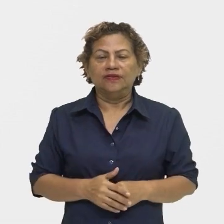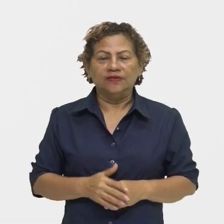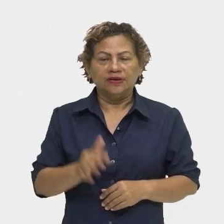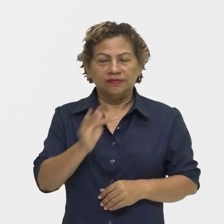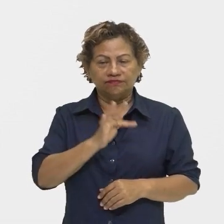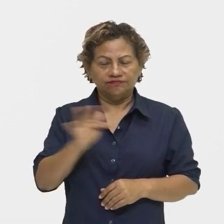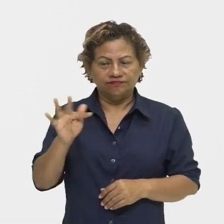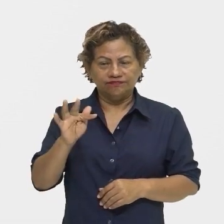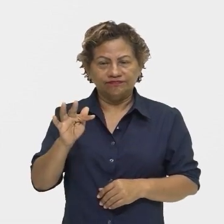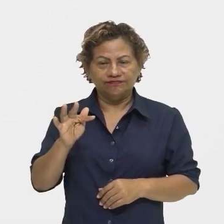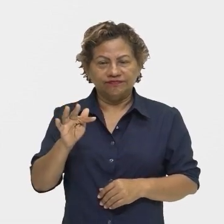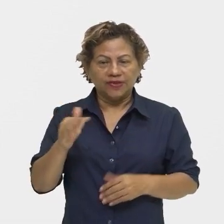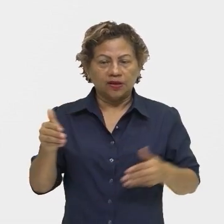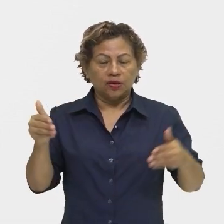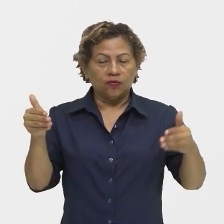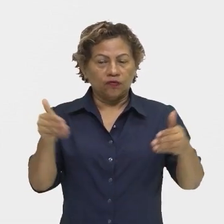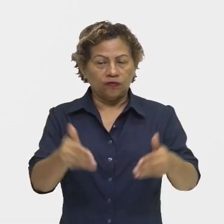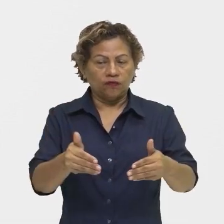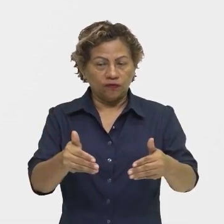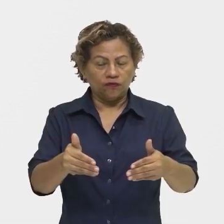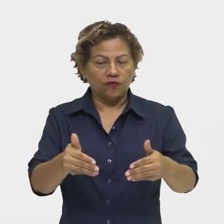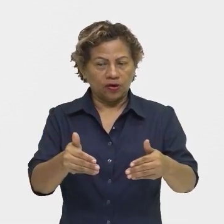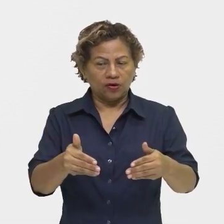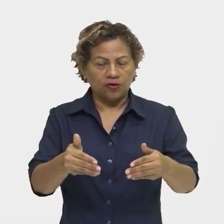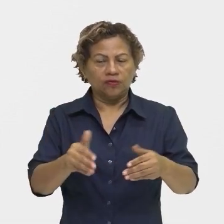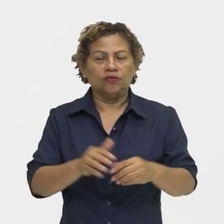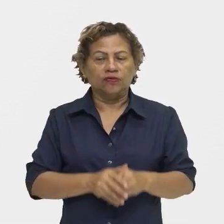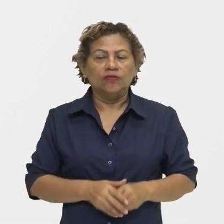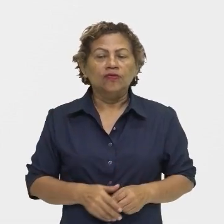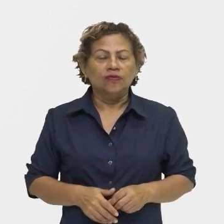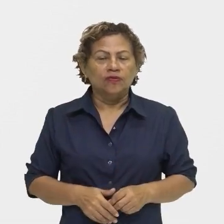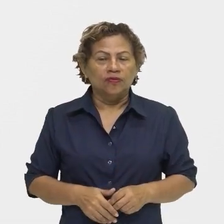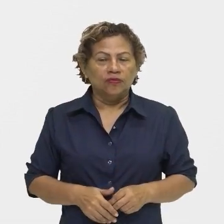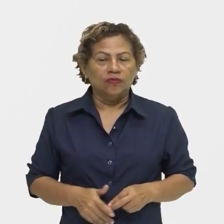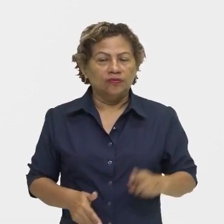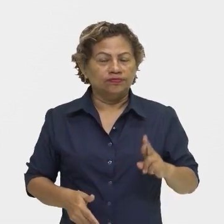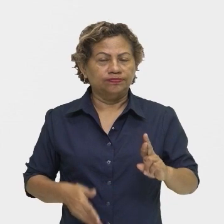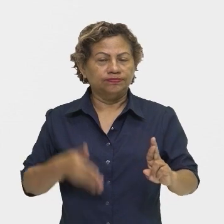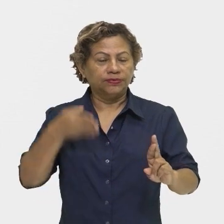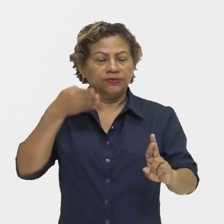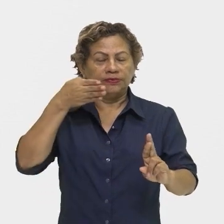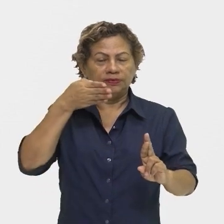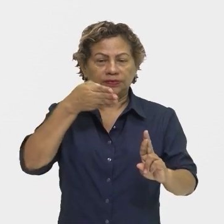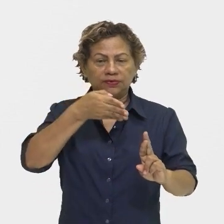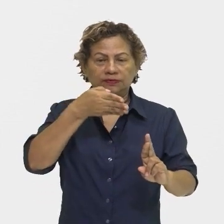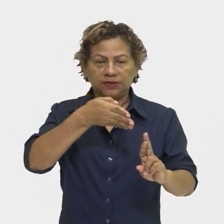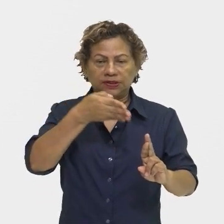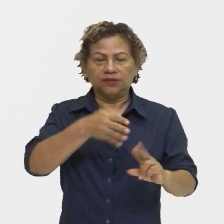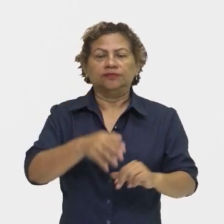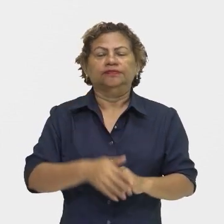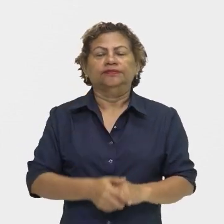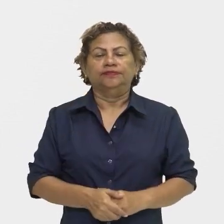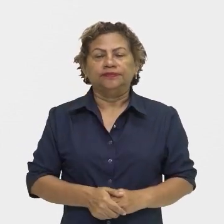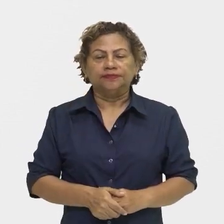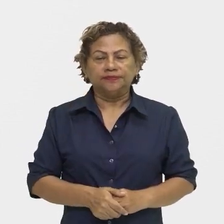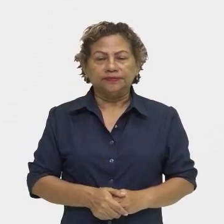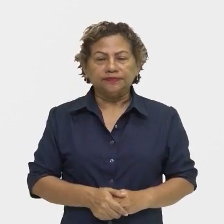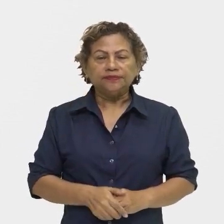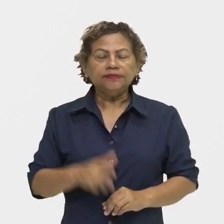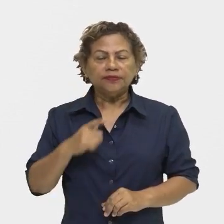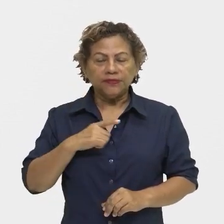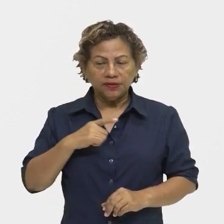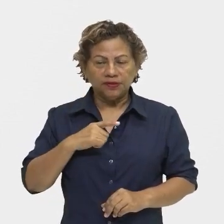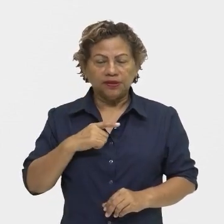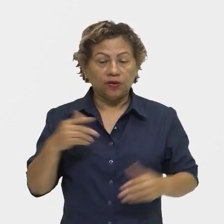referente, que no caso é a informação é mais importante. A função emotiva, ela está com foco no